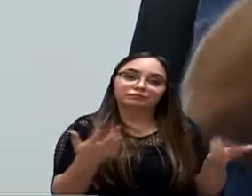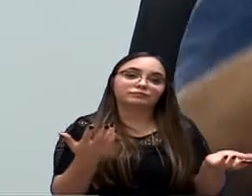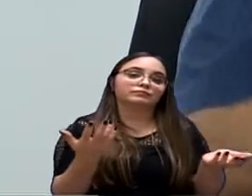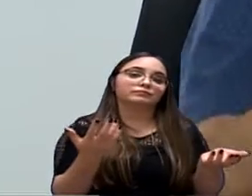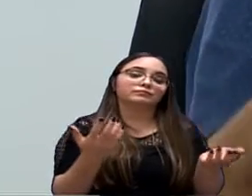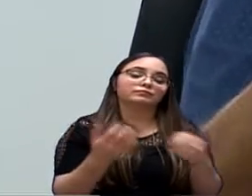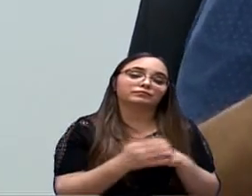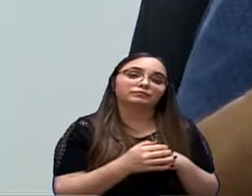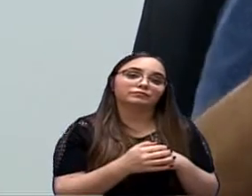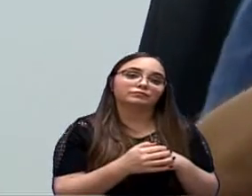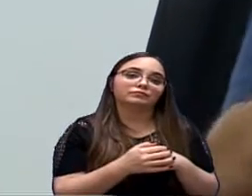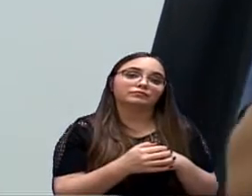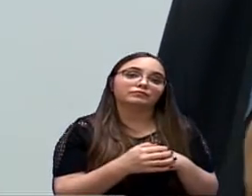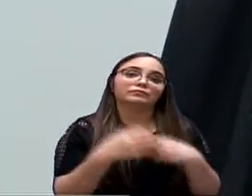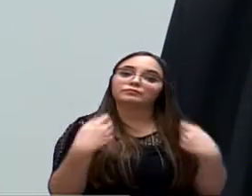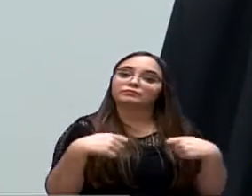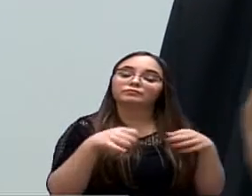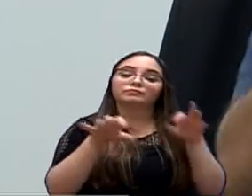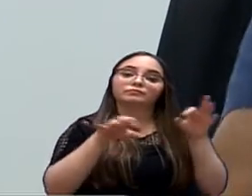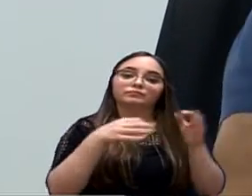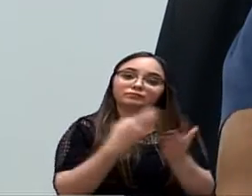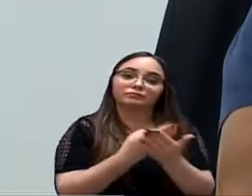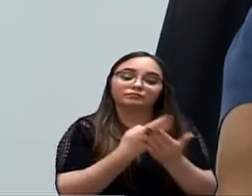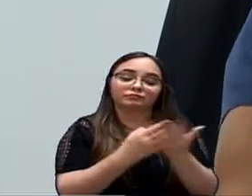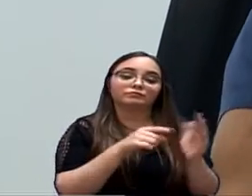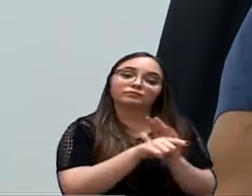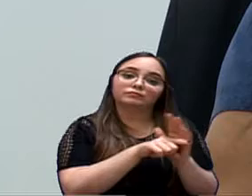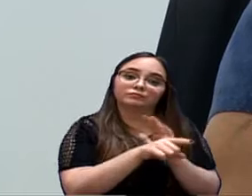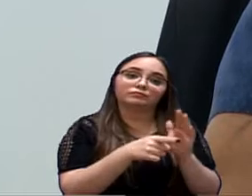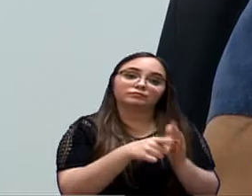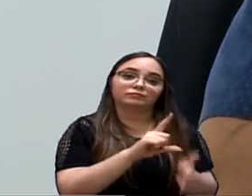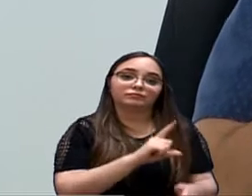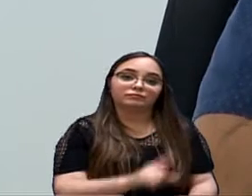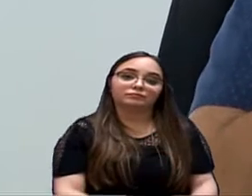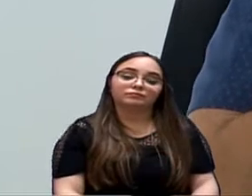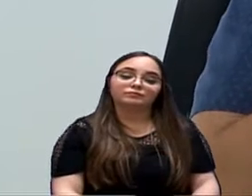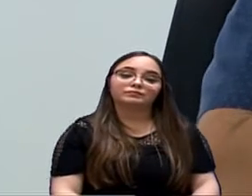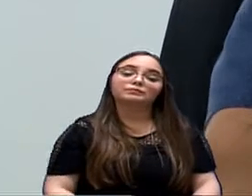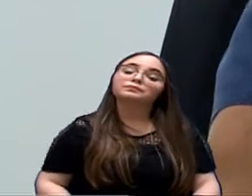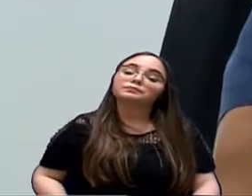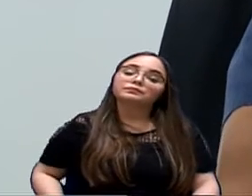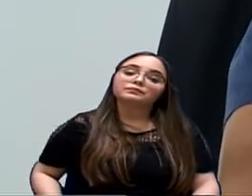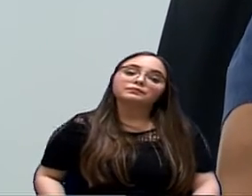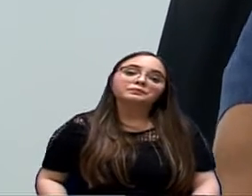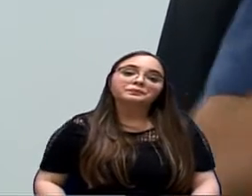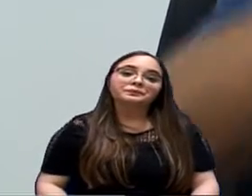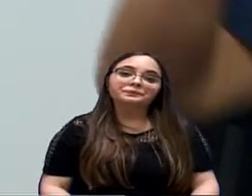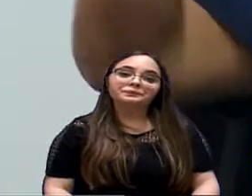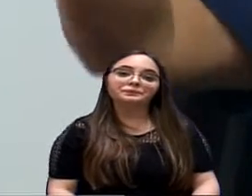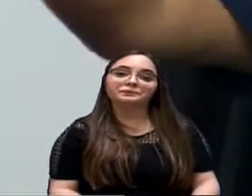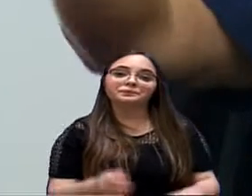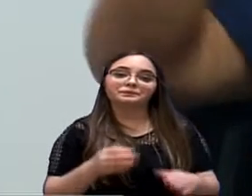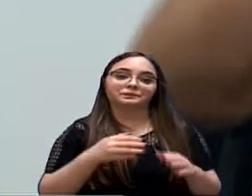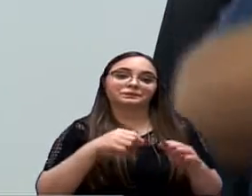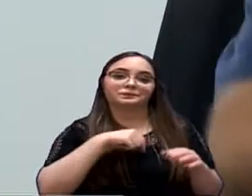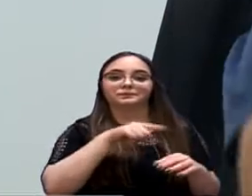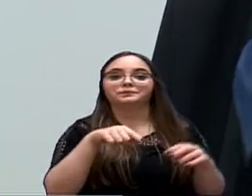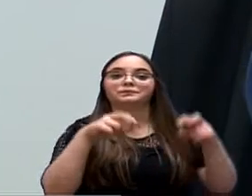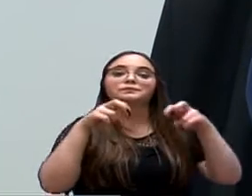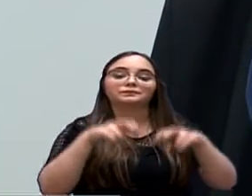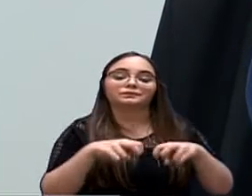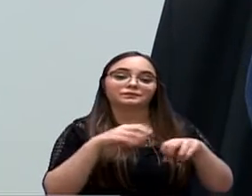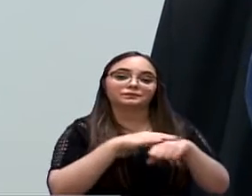URBS, tudo. Não tem impacto de trânsito. E eu queria sentar junto com a Yara, tudo com o pessoal aqui, que nela está mandando esse